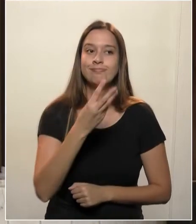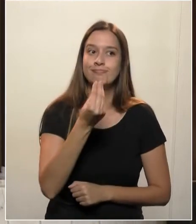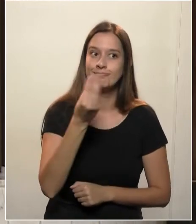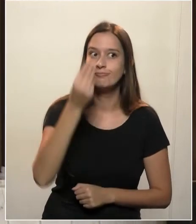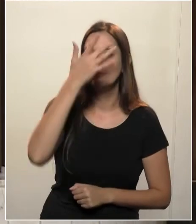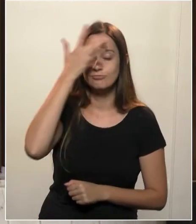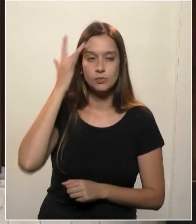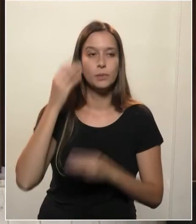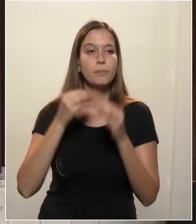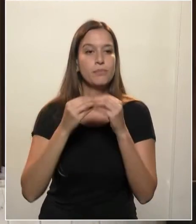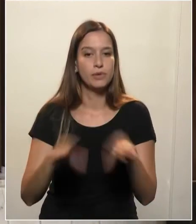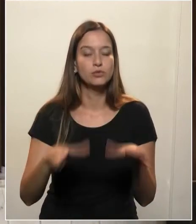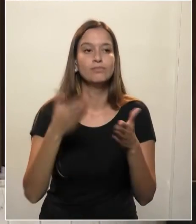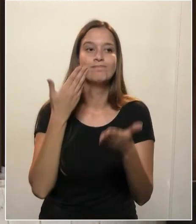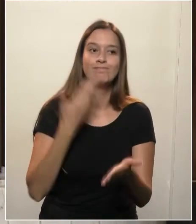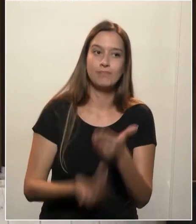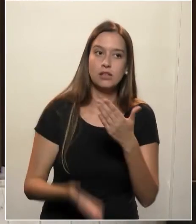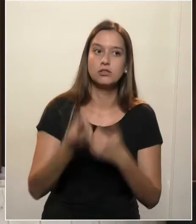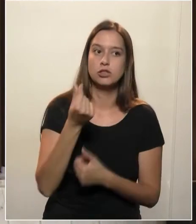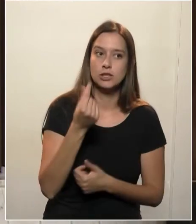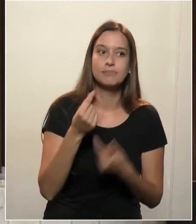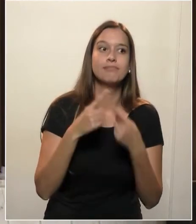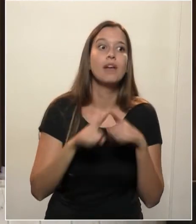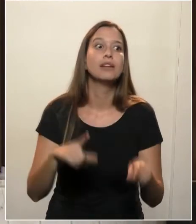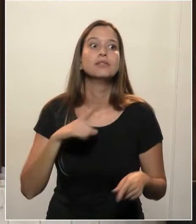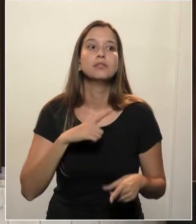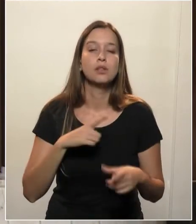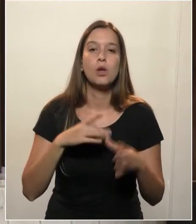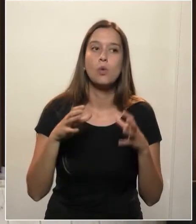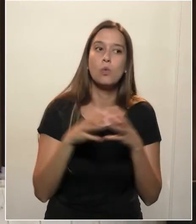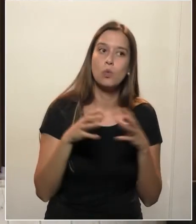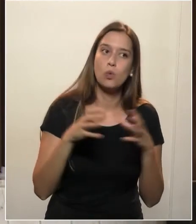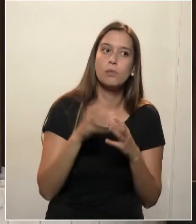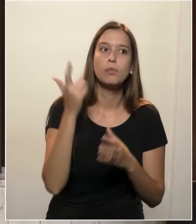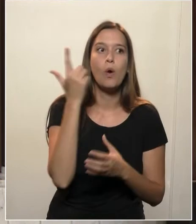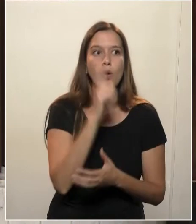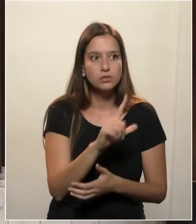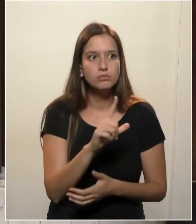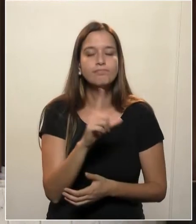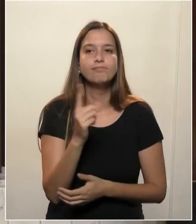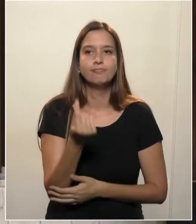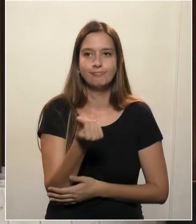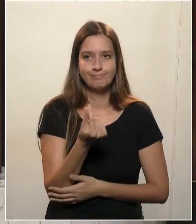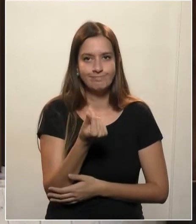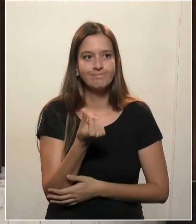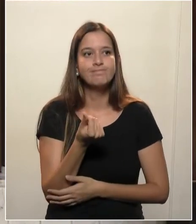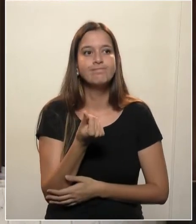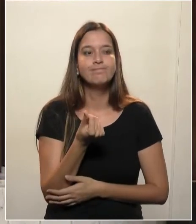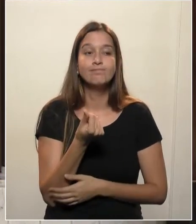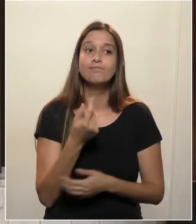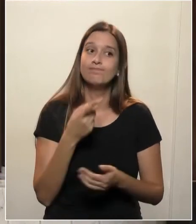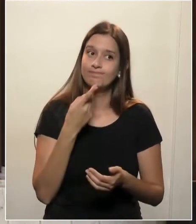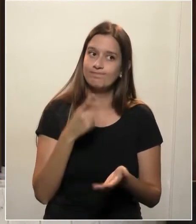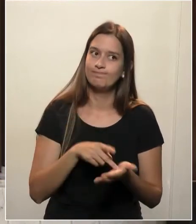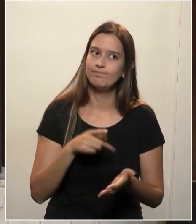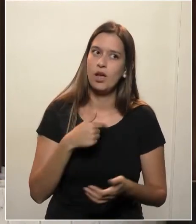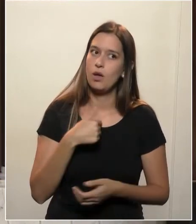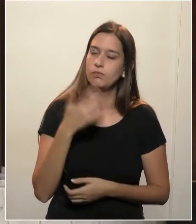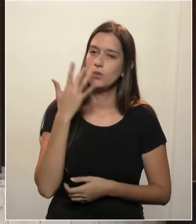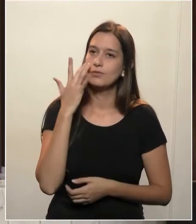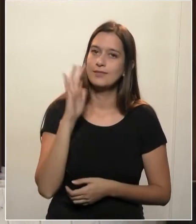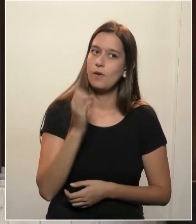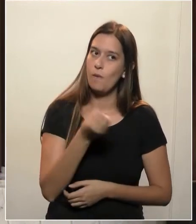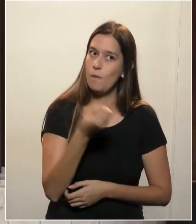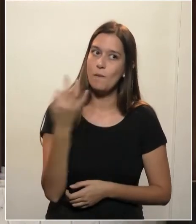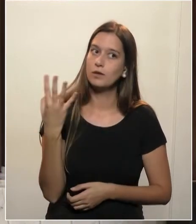dinheiro na desgraça dos outros. É o seguinte, eu não sei o valor desses testes, são testes de triagem, não são